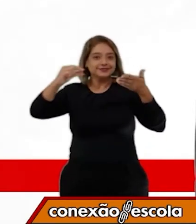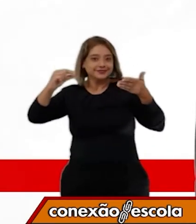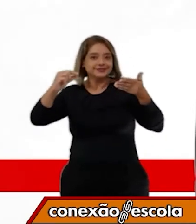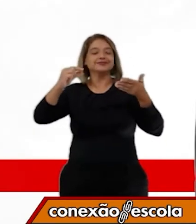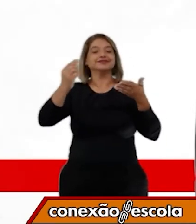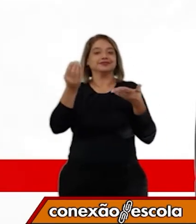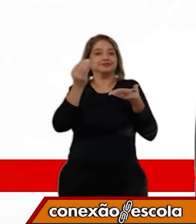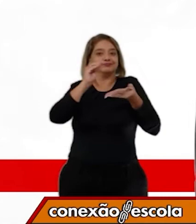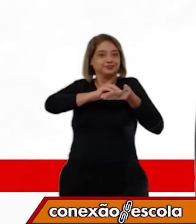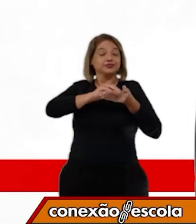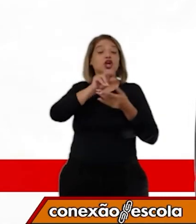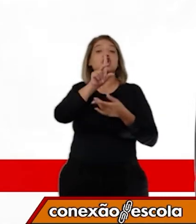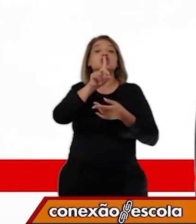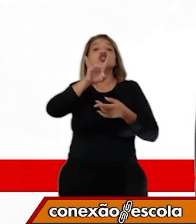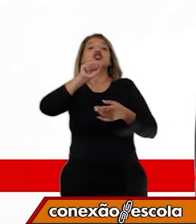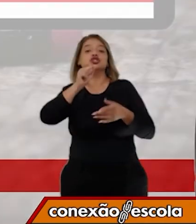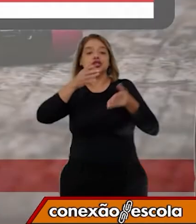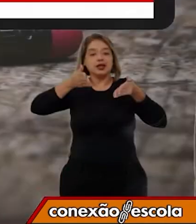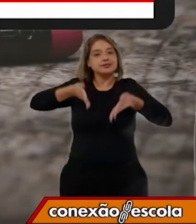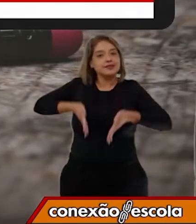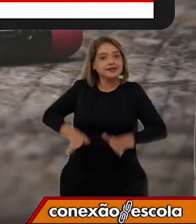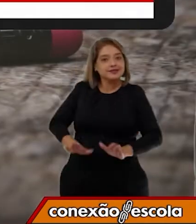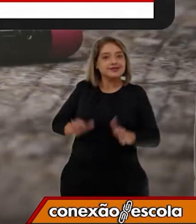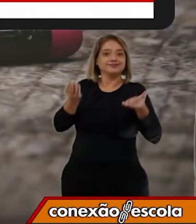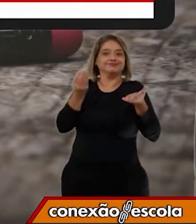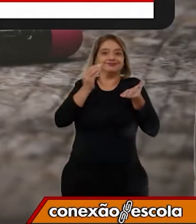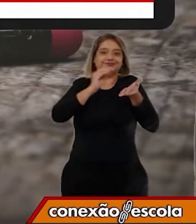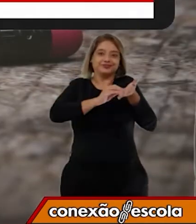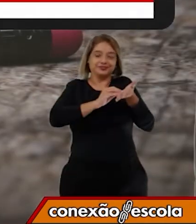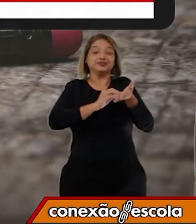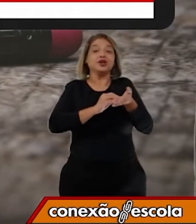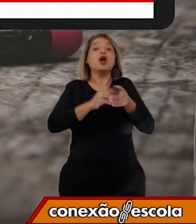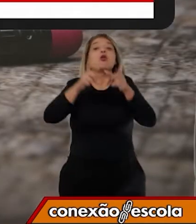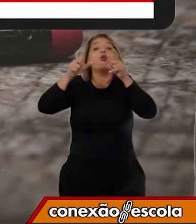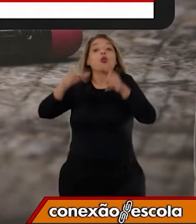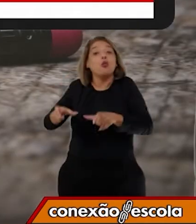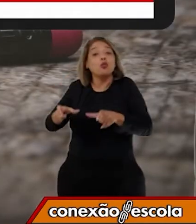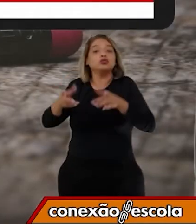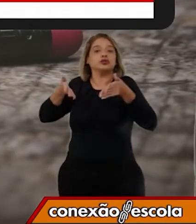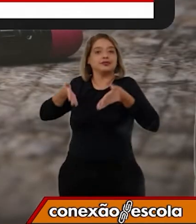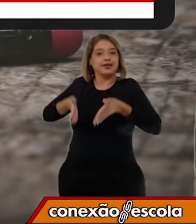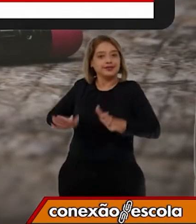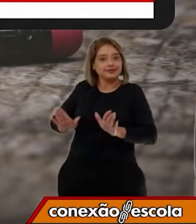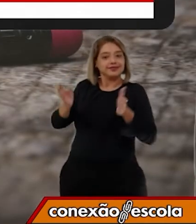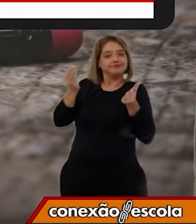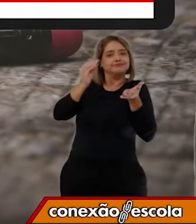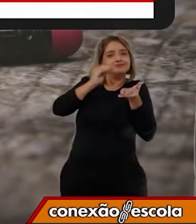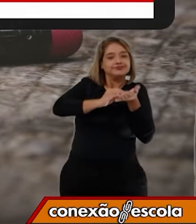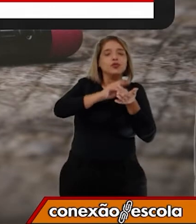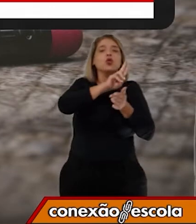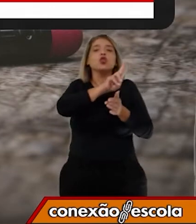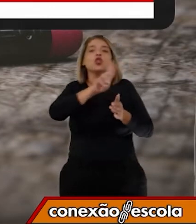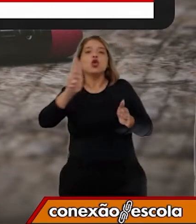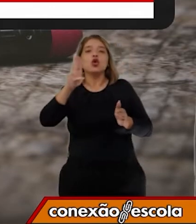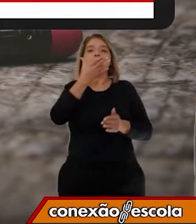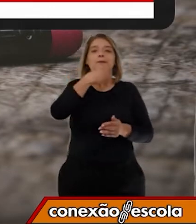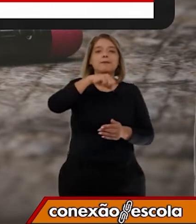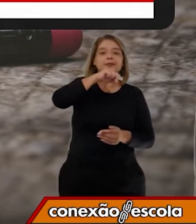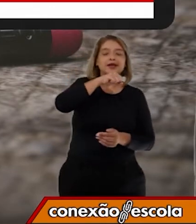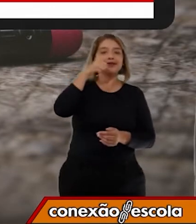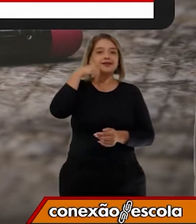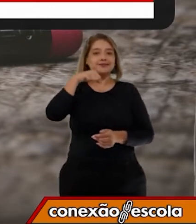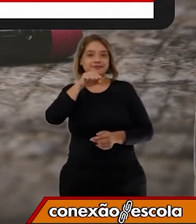criança, o dia que ela nasceu, onde nasceu, os nomes dos pais.